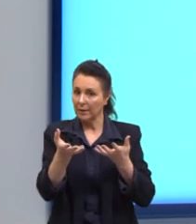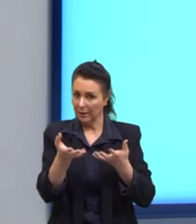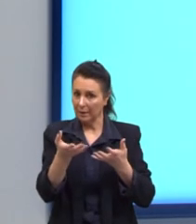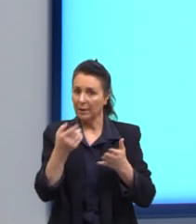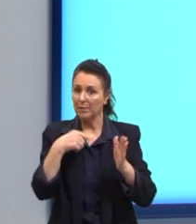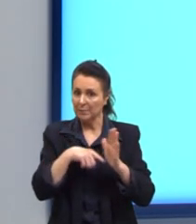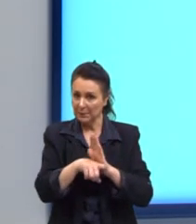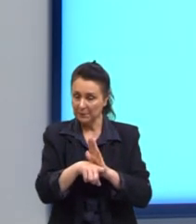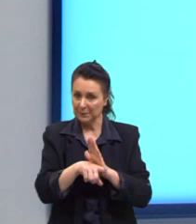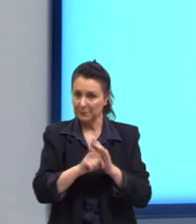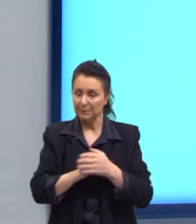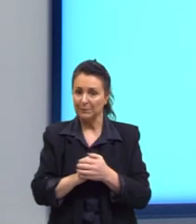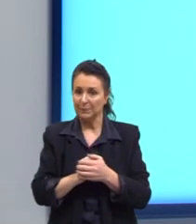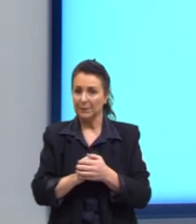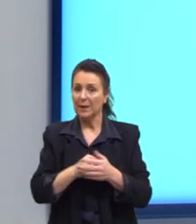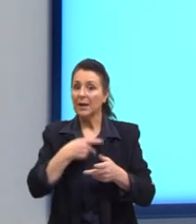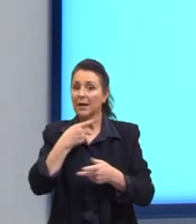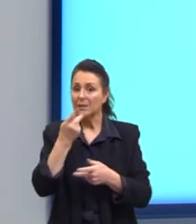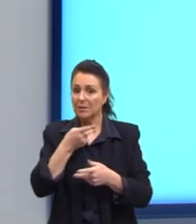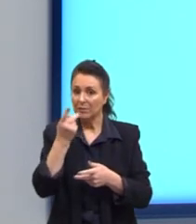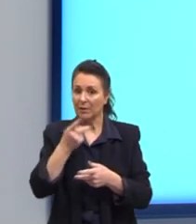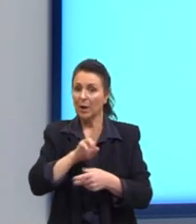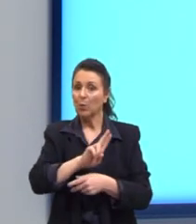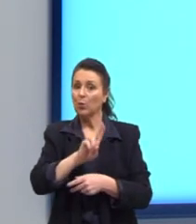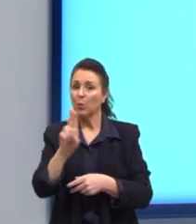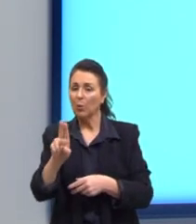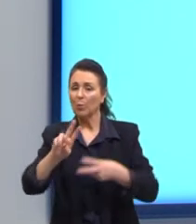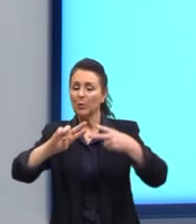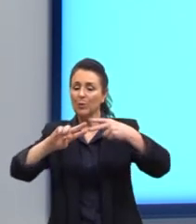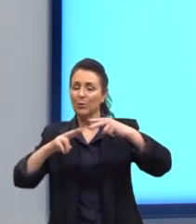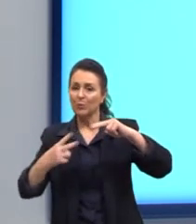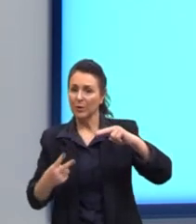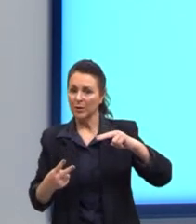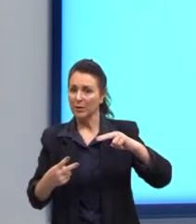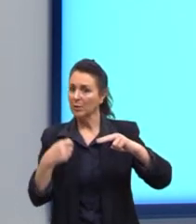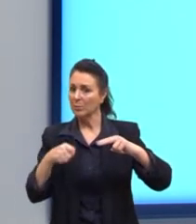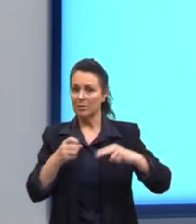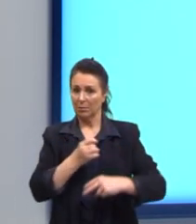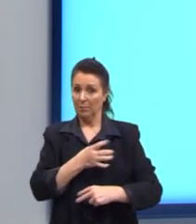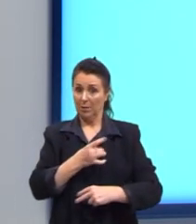Então, antes de começar a falar o nome dos genes, já estou falando para vocês não se apavorarem.